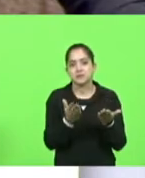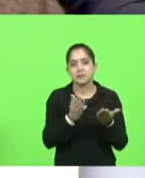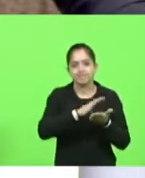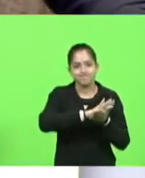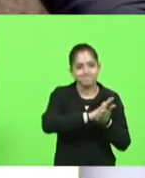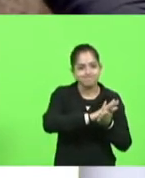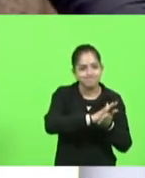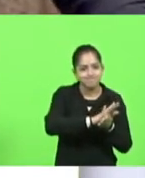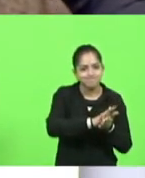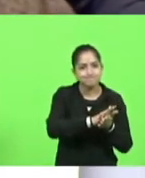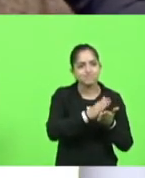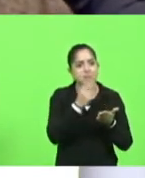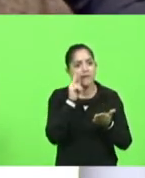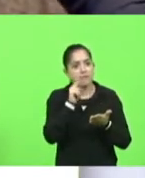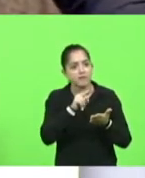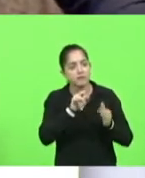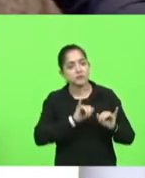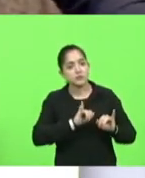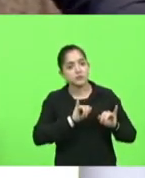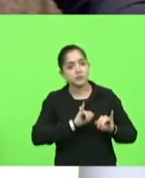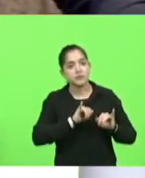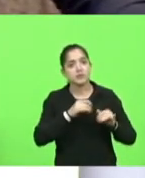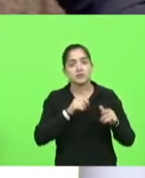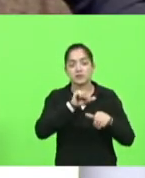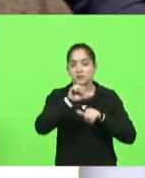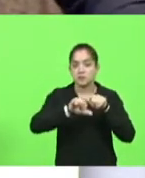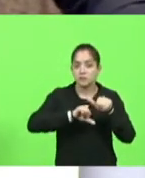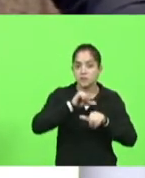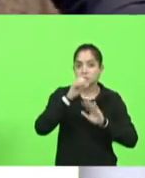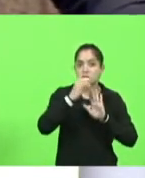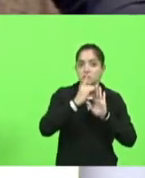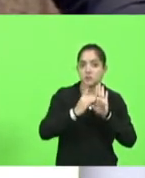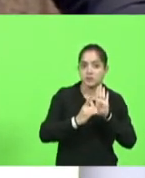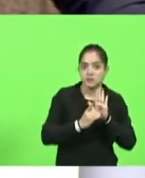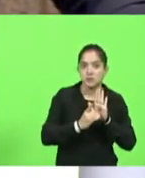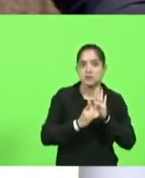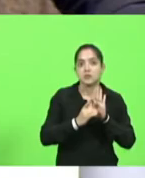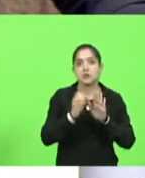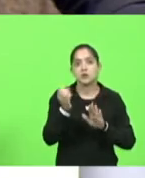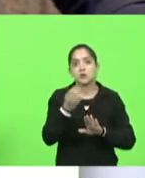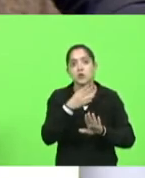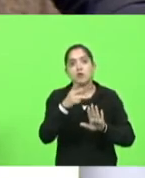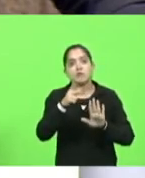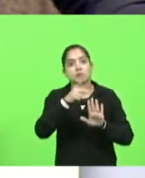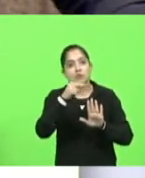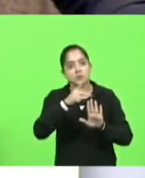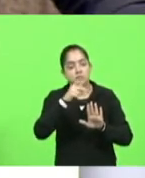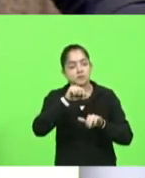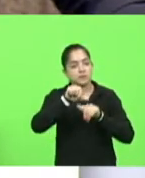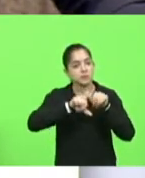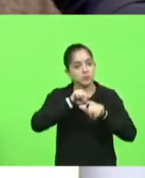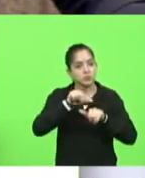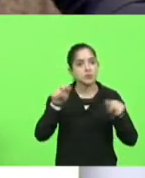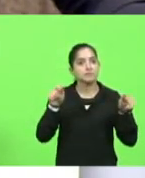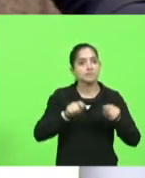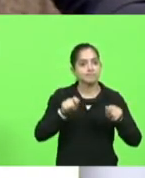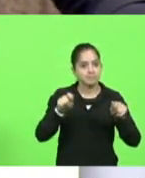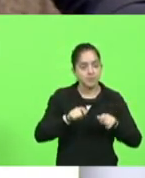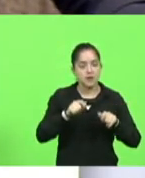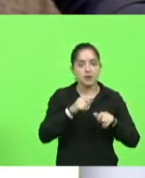gostar de ver os outros sofrerem é só mudar o decreto é só fazer uma nova portaria mudar isso permitir com que os